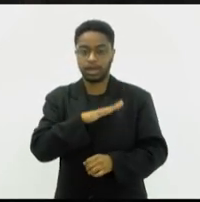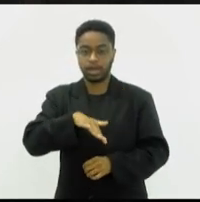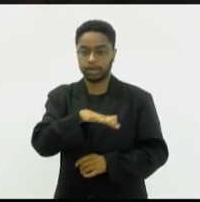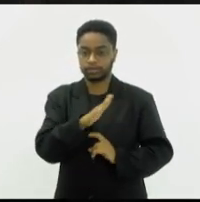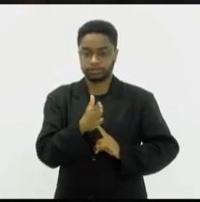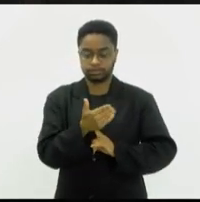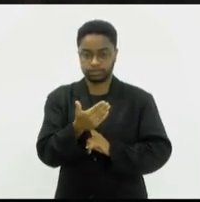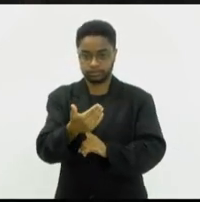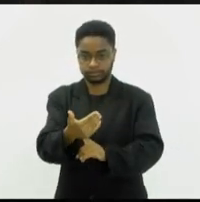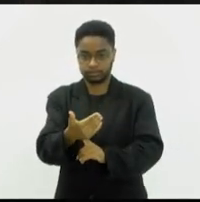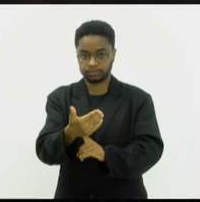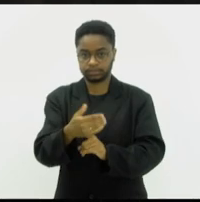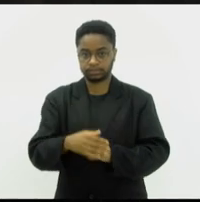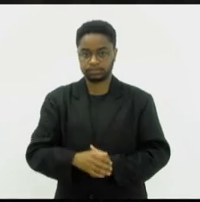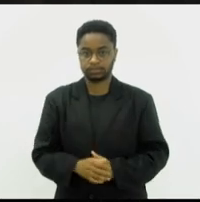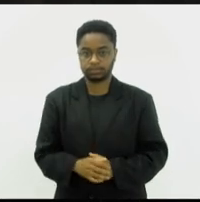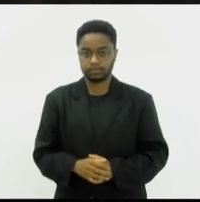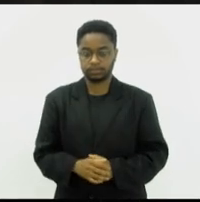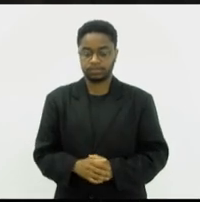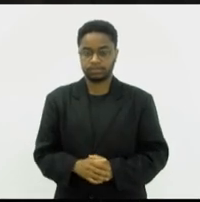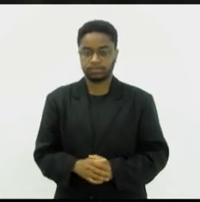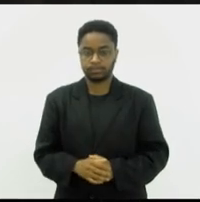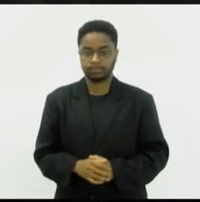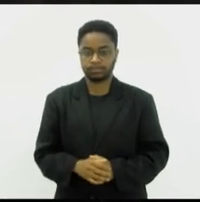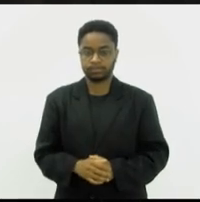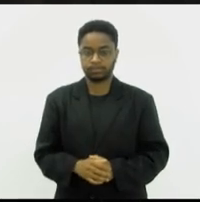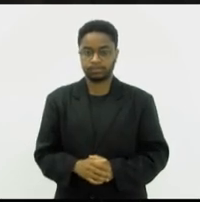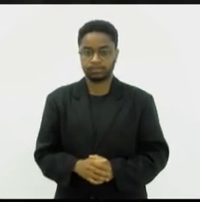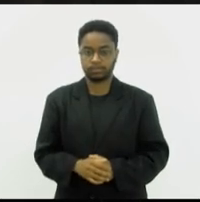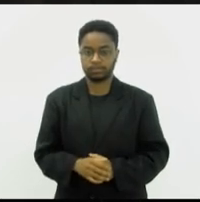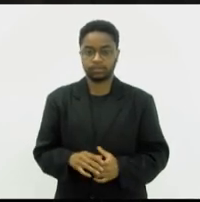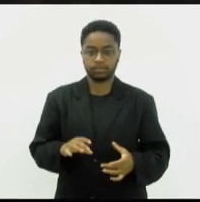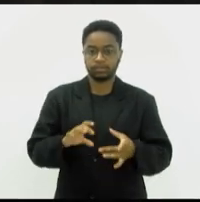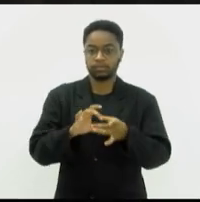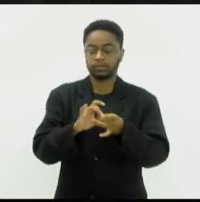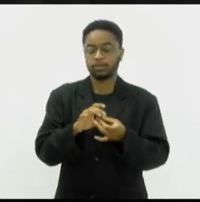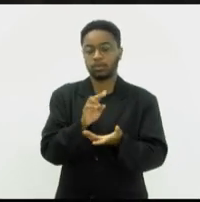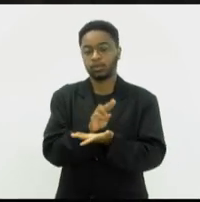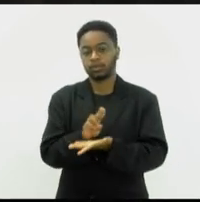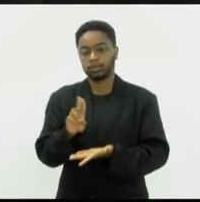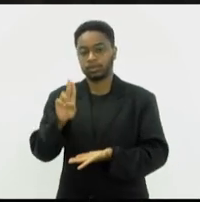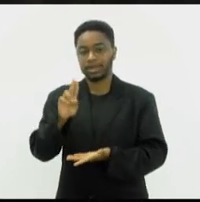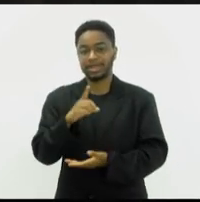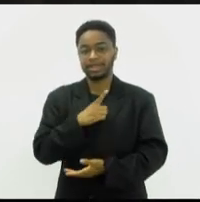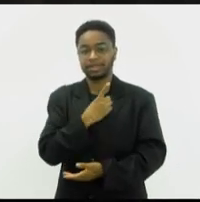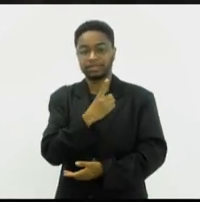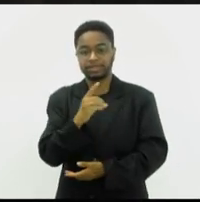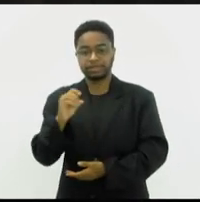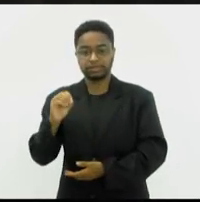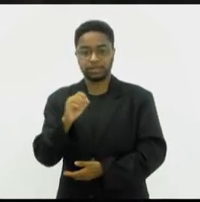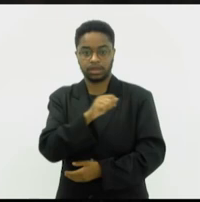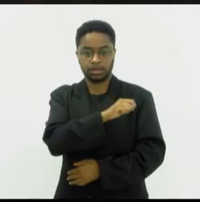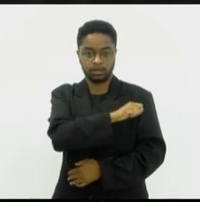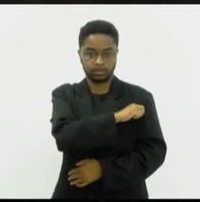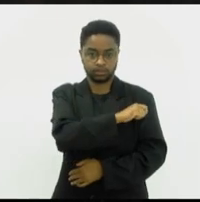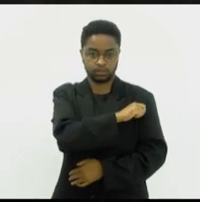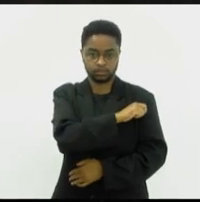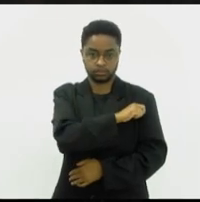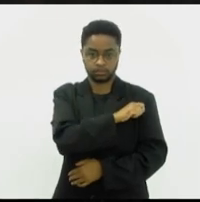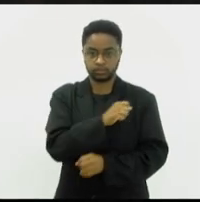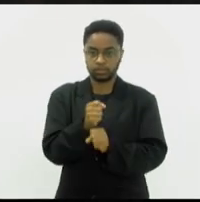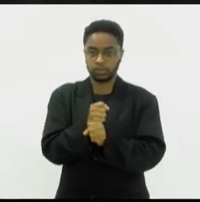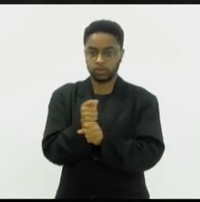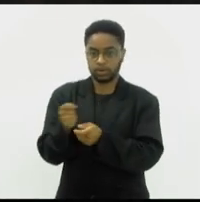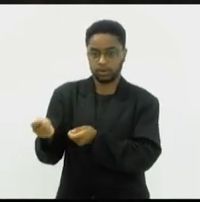universitária. Serão 100 alunos por ano